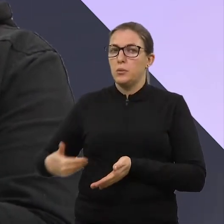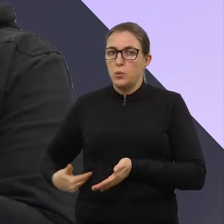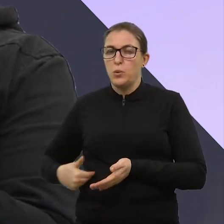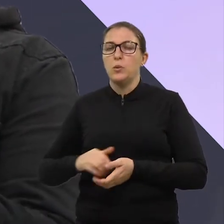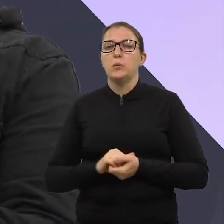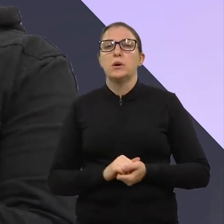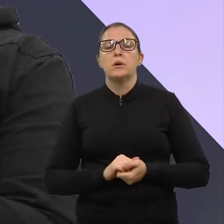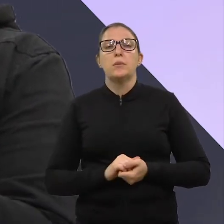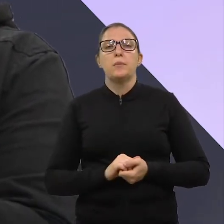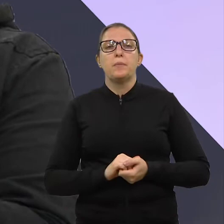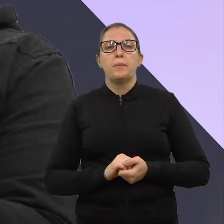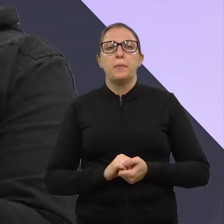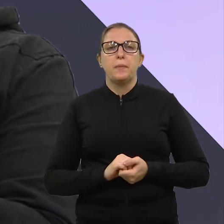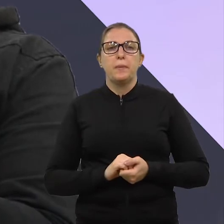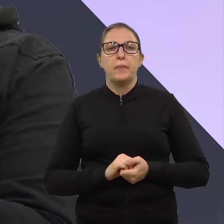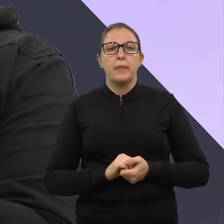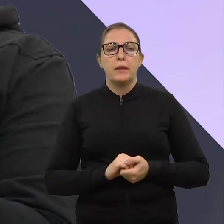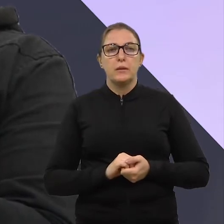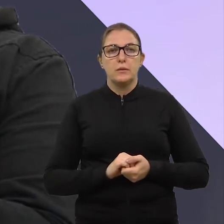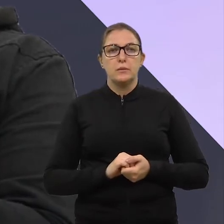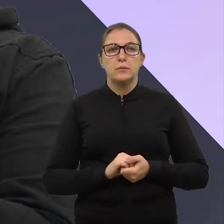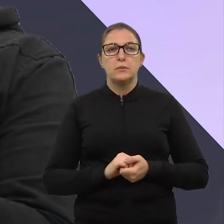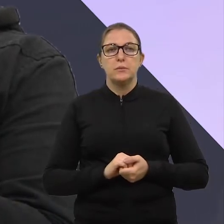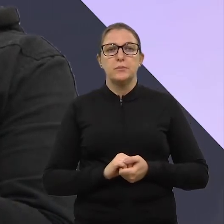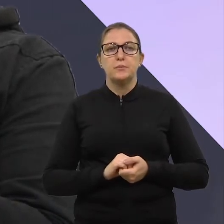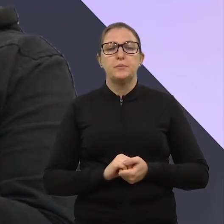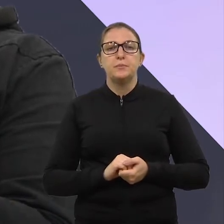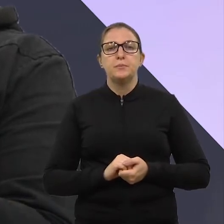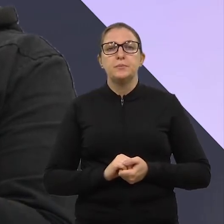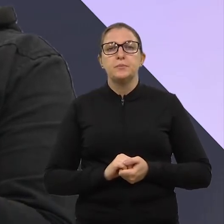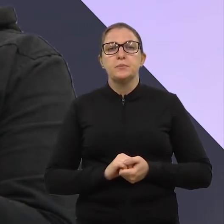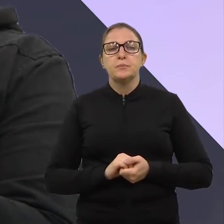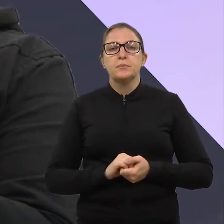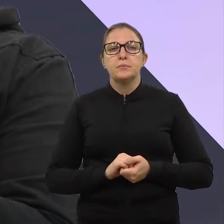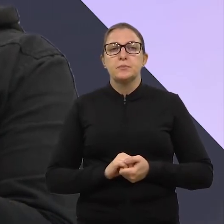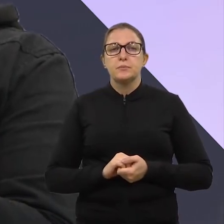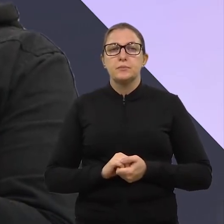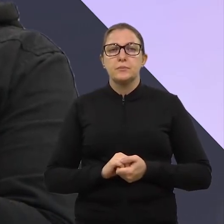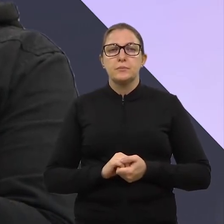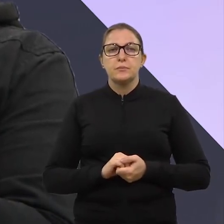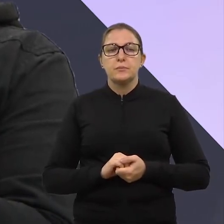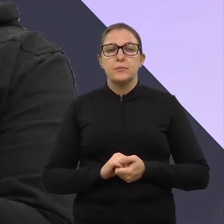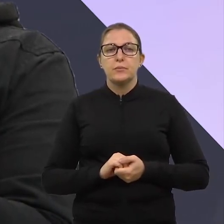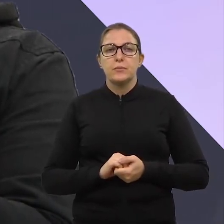embora tenhamos outras fontes de financiamento, mas, obviamente, a gente sabe que os recursos públicos são fundamentais, né?